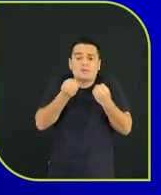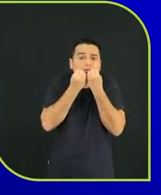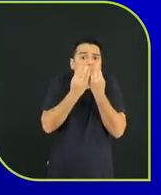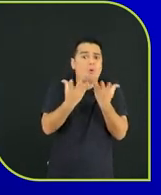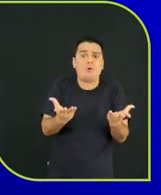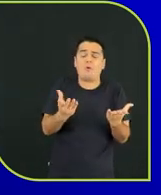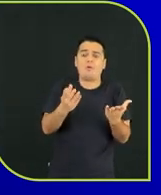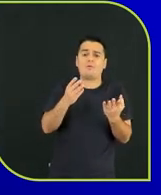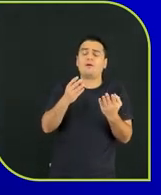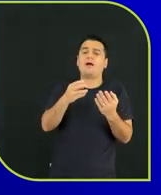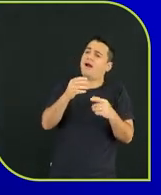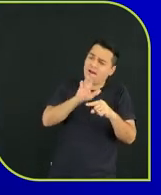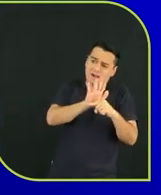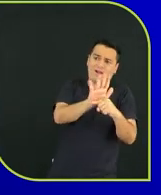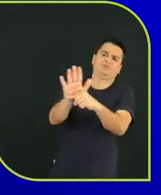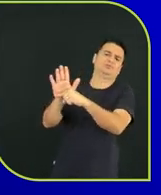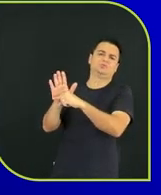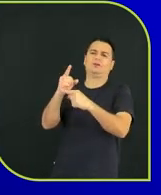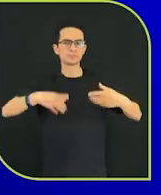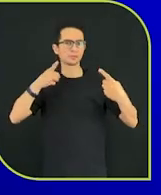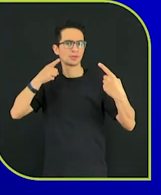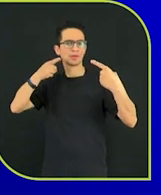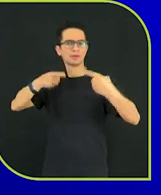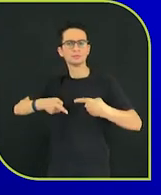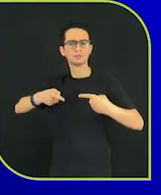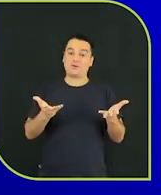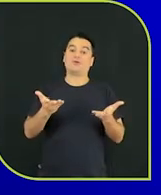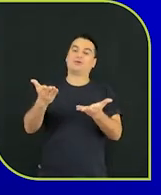grande impacto que a gente pode trazer para o mundo.